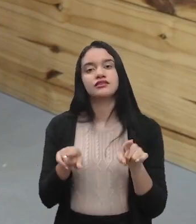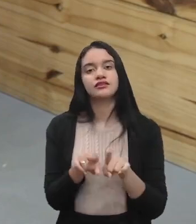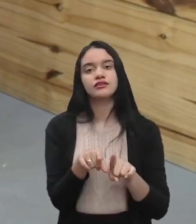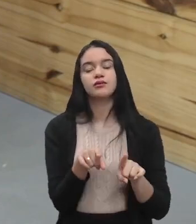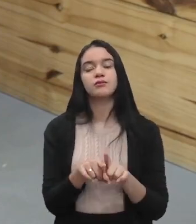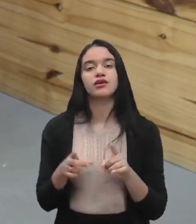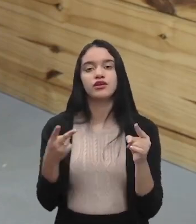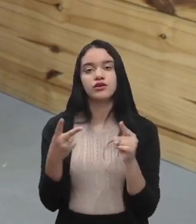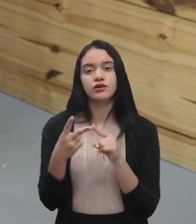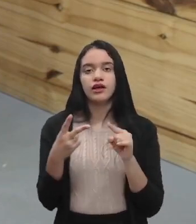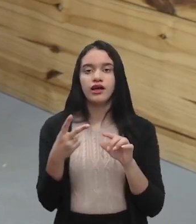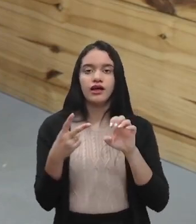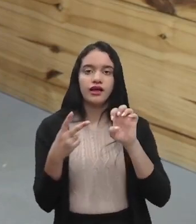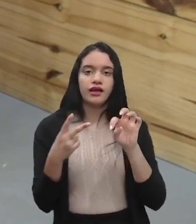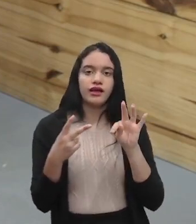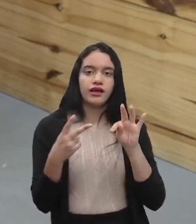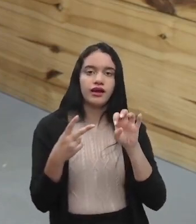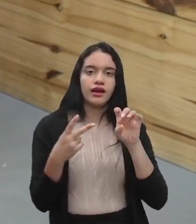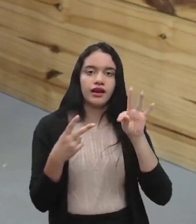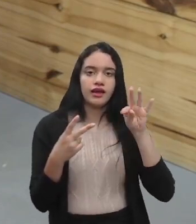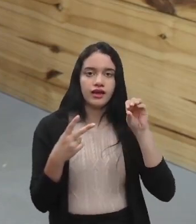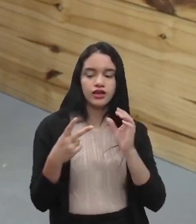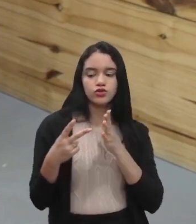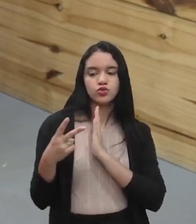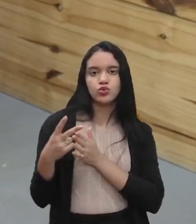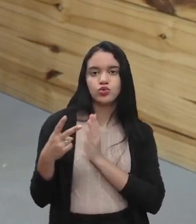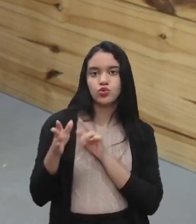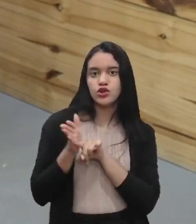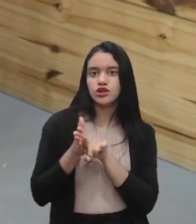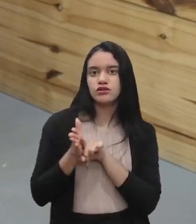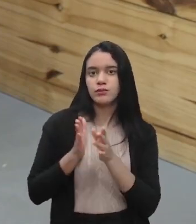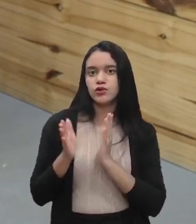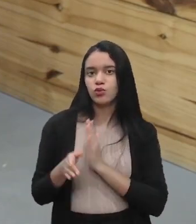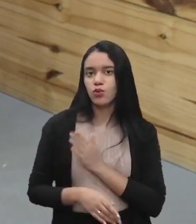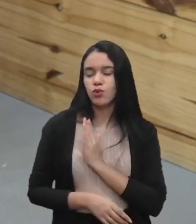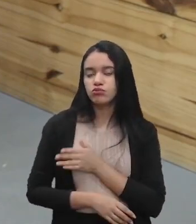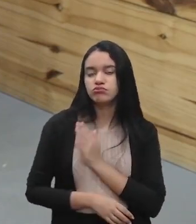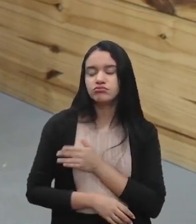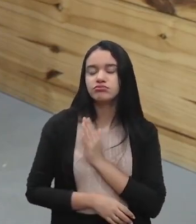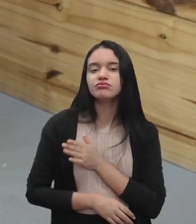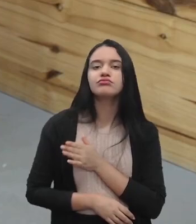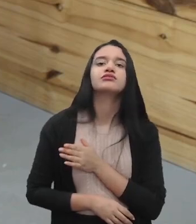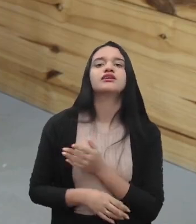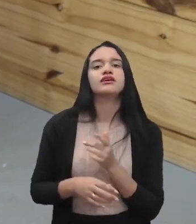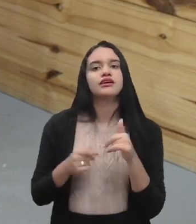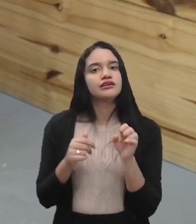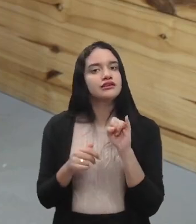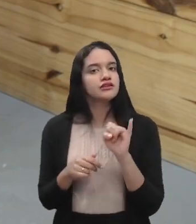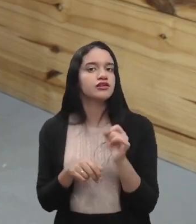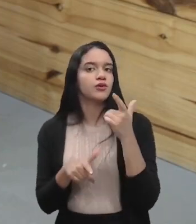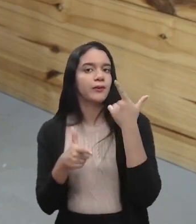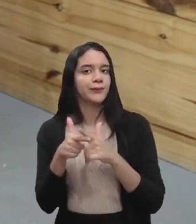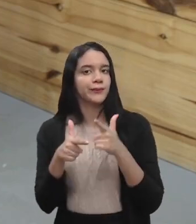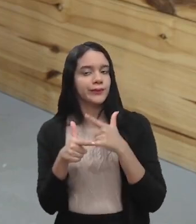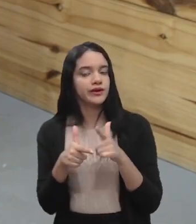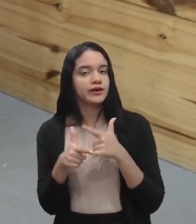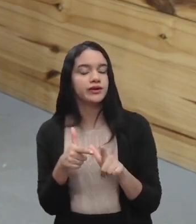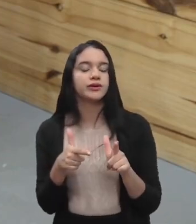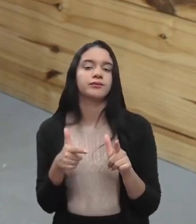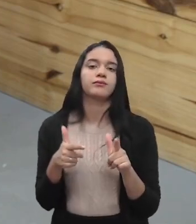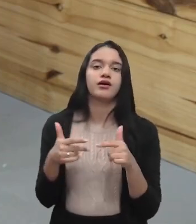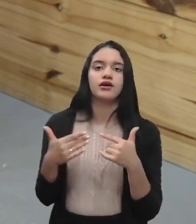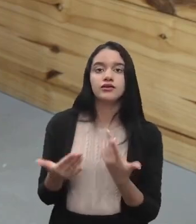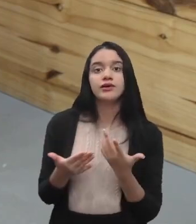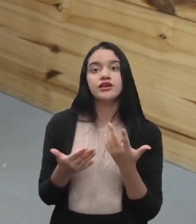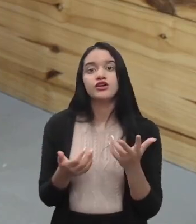O eletrocardiograma, para ver se está tudo bem ali com o coraçãozinho dele, se ele não vai ter nenhum tipo de problema, né, também pelo